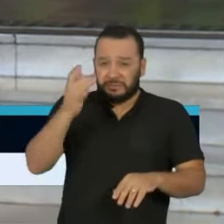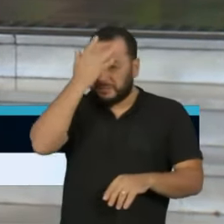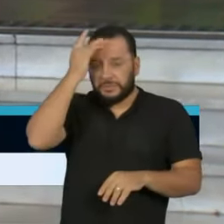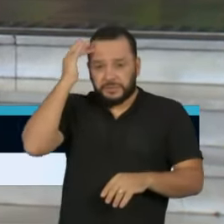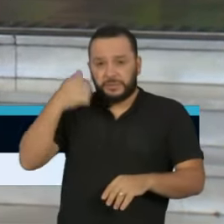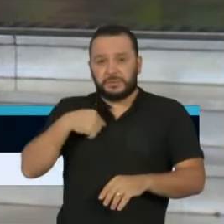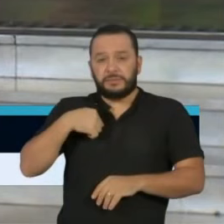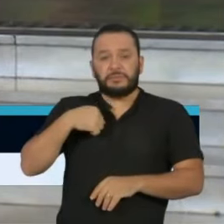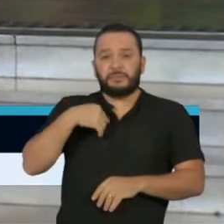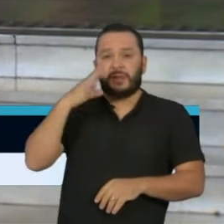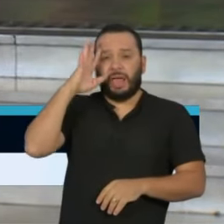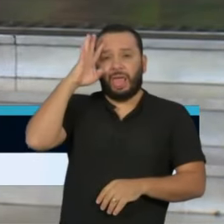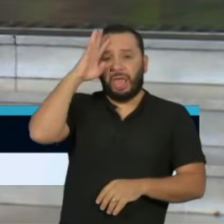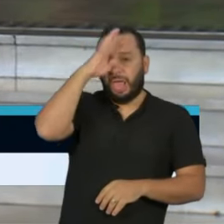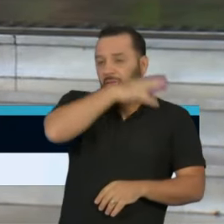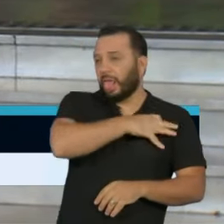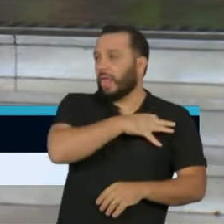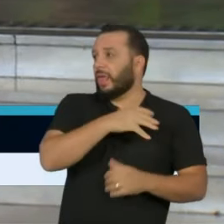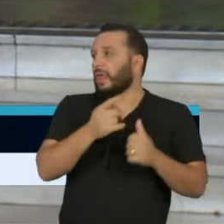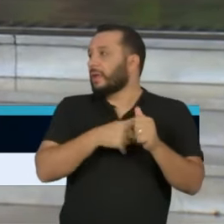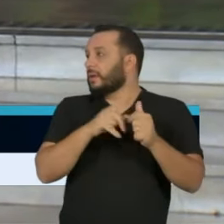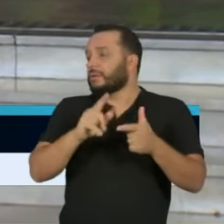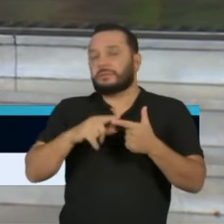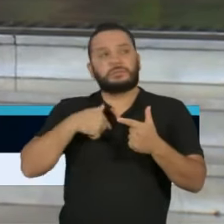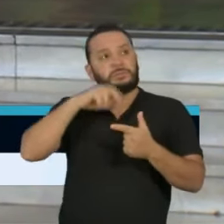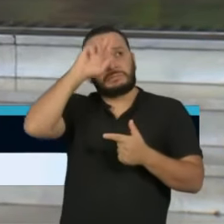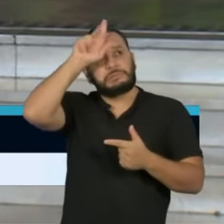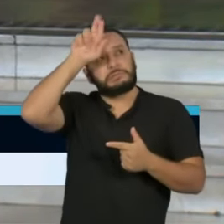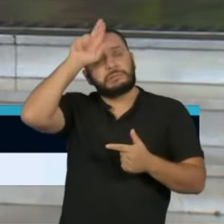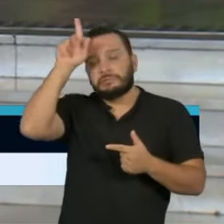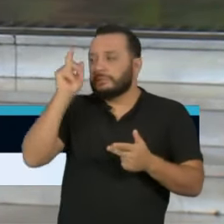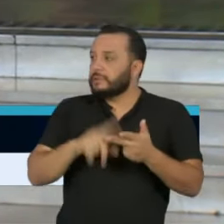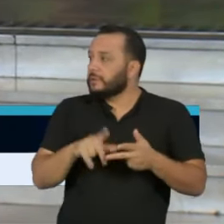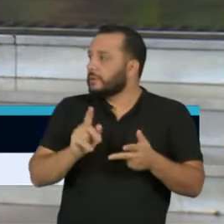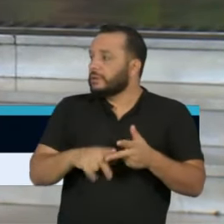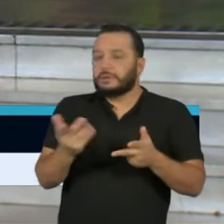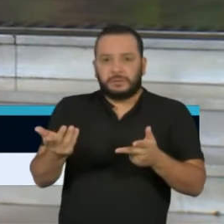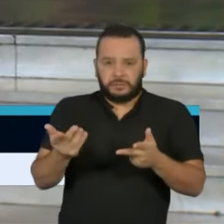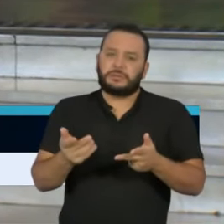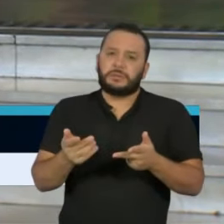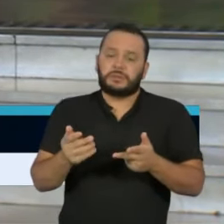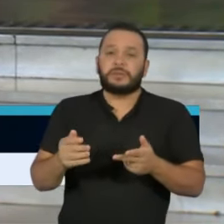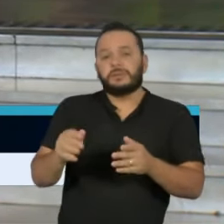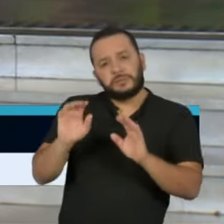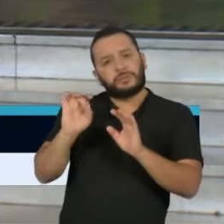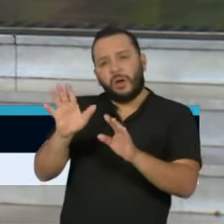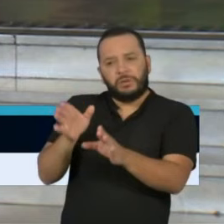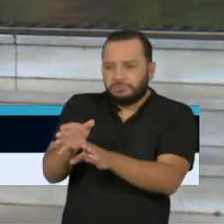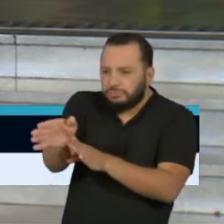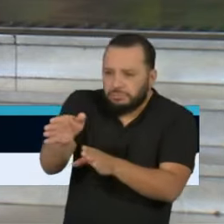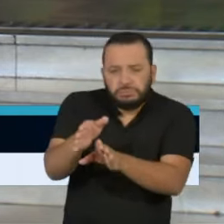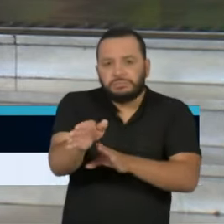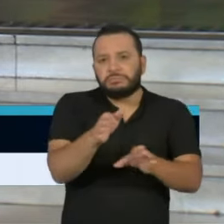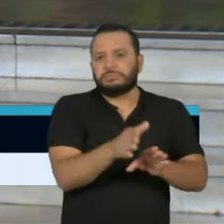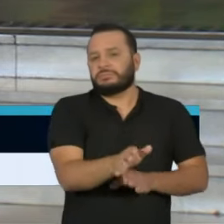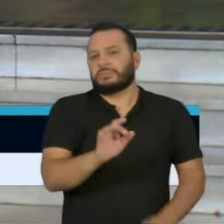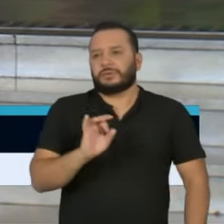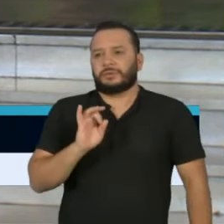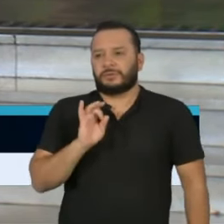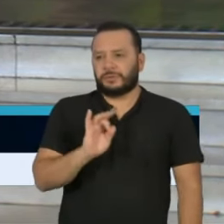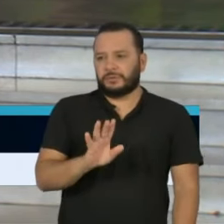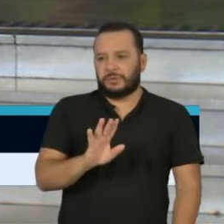distração, por circunstância, eventualmente estando nas ruas, receberão, nesta fase inicial, a orientação